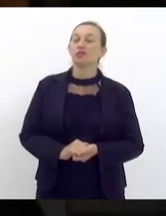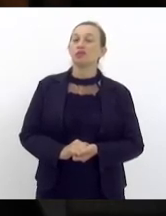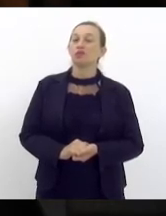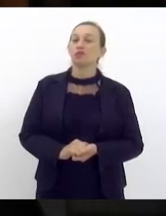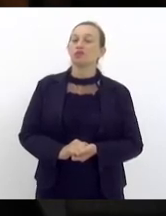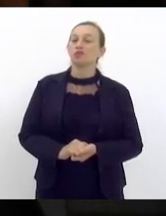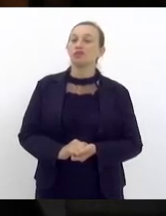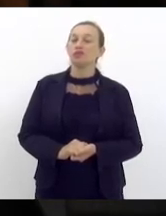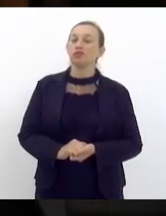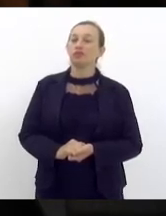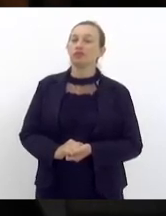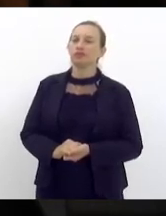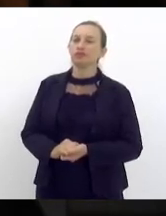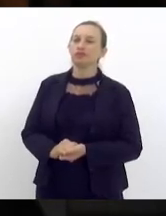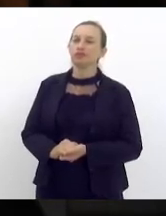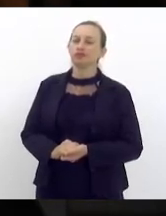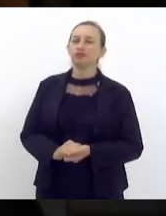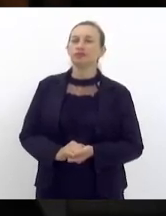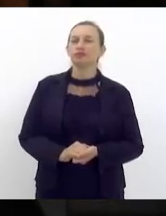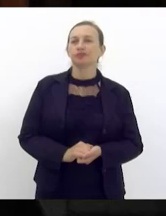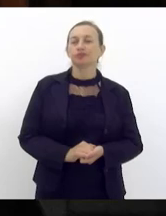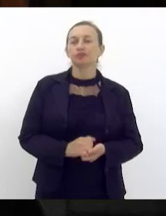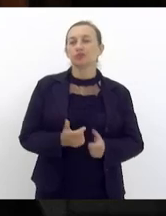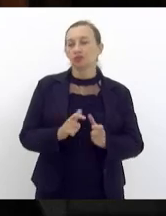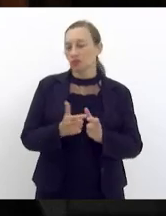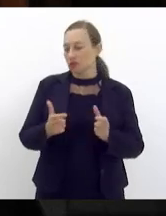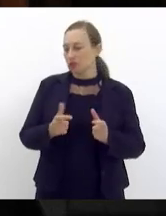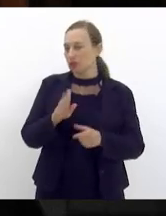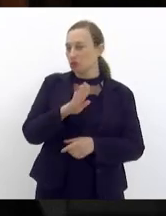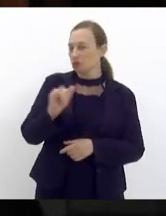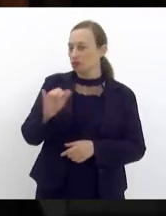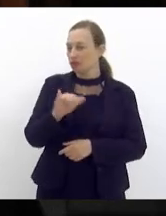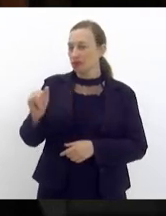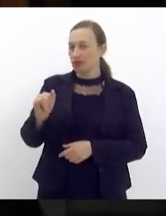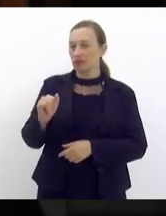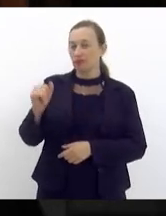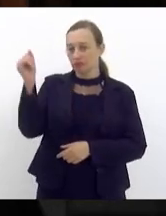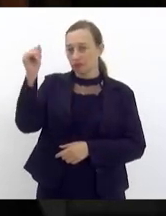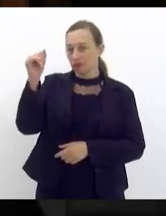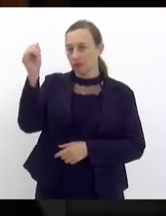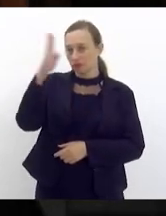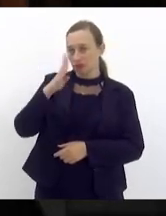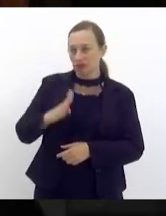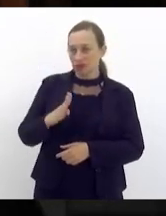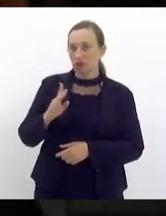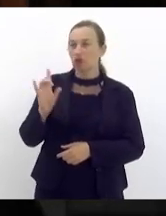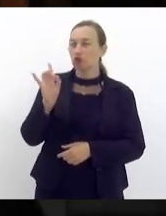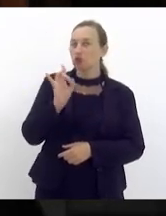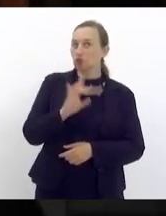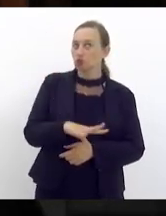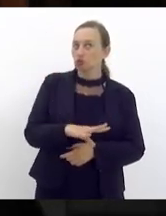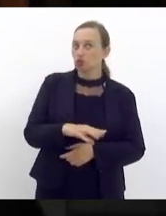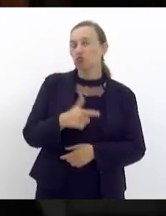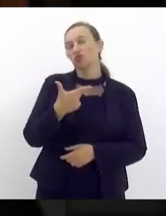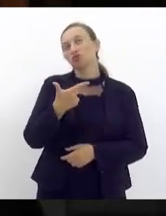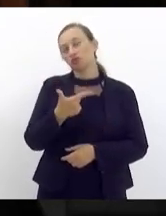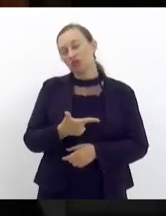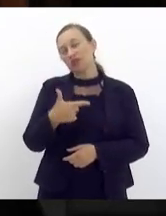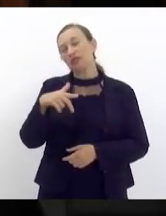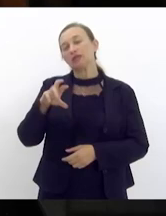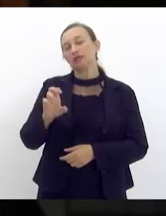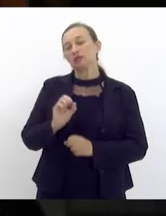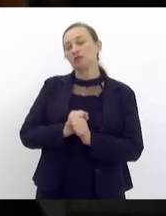média deputado Caiado do crescimento do PIB brasileiro nos últimos 25